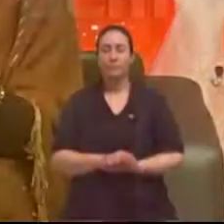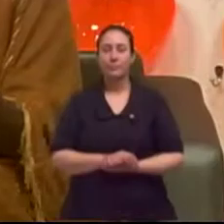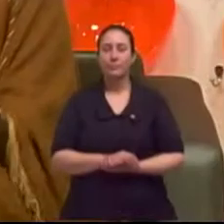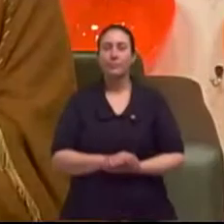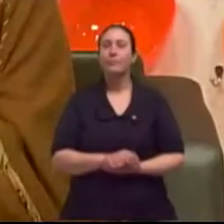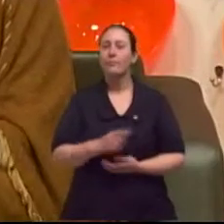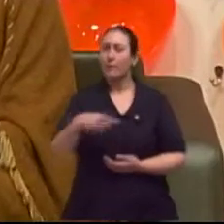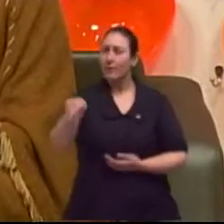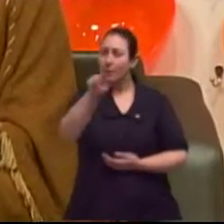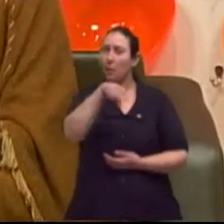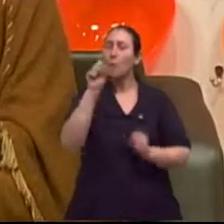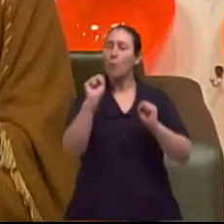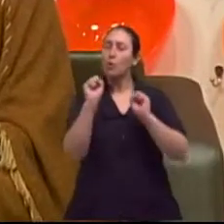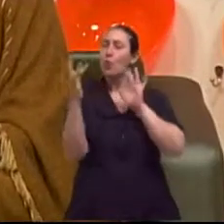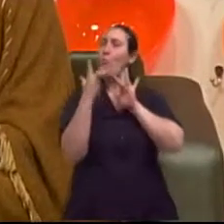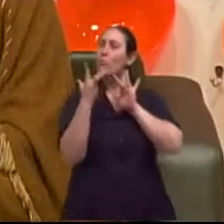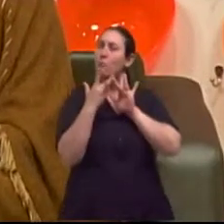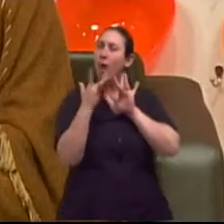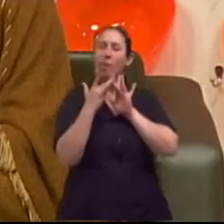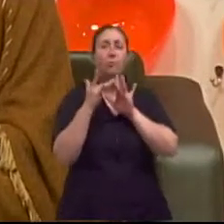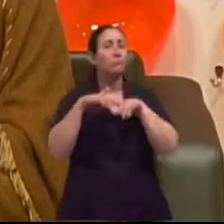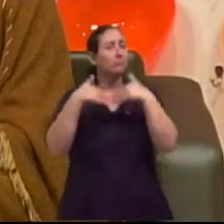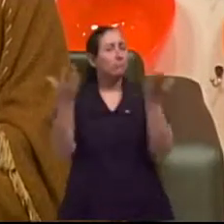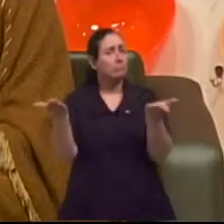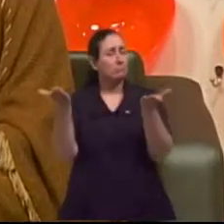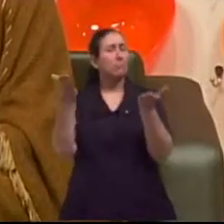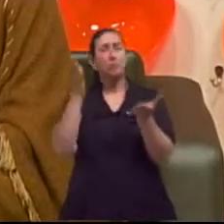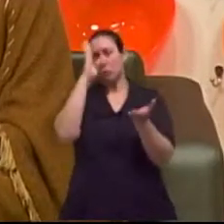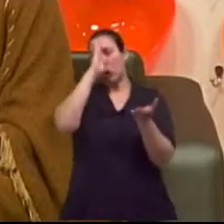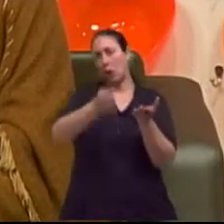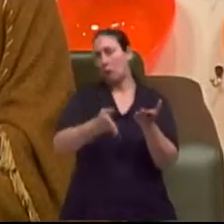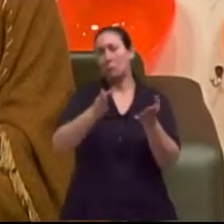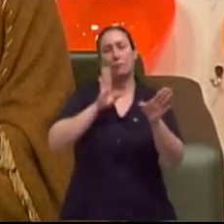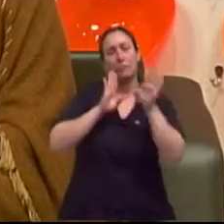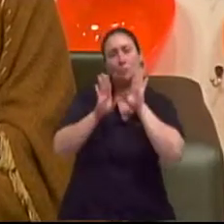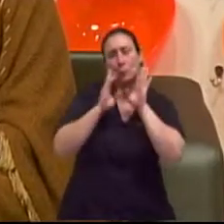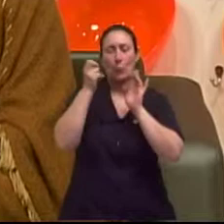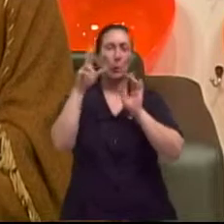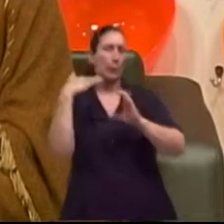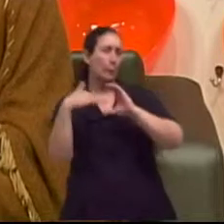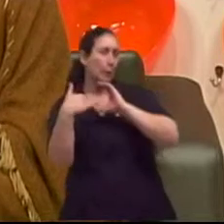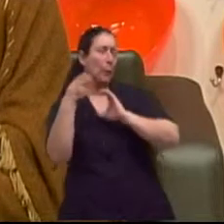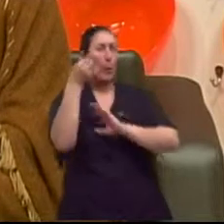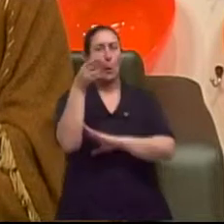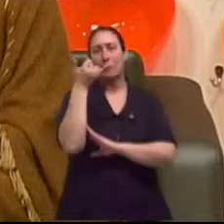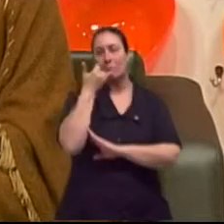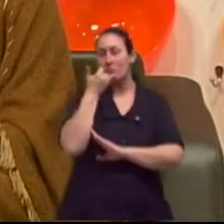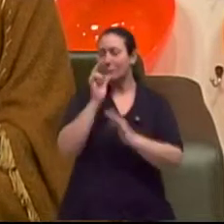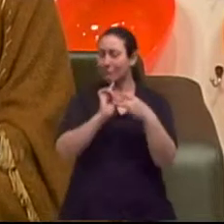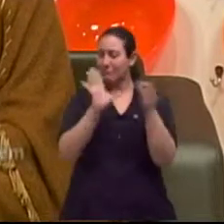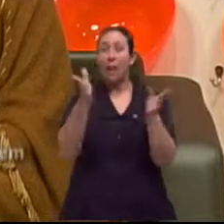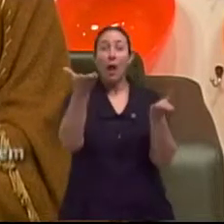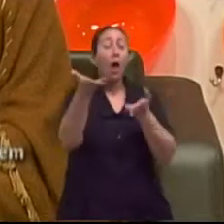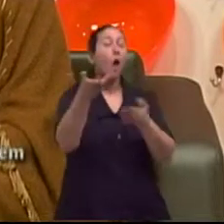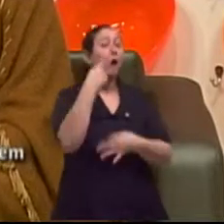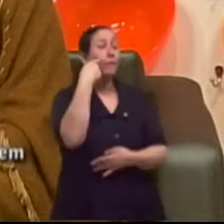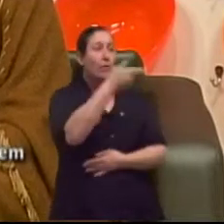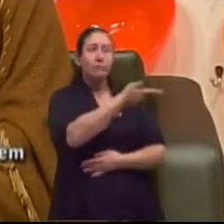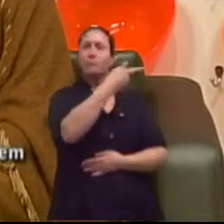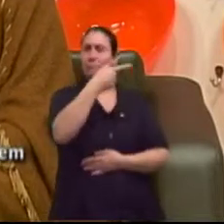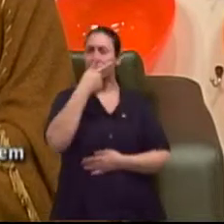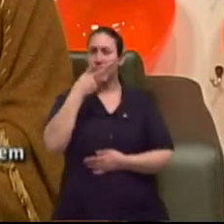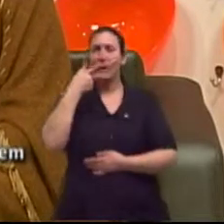Não deixe de entrar em contato conosco através da nossa conexão direta. E nós continuamos aqui a nossa conversa sobre terapias